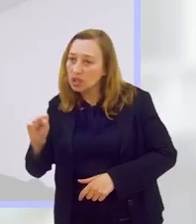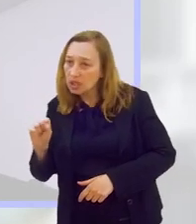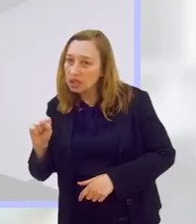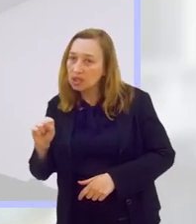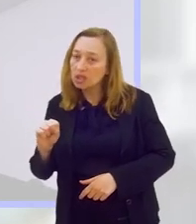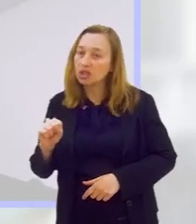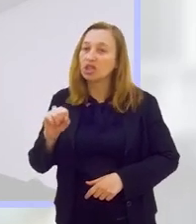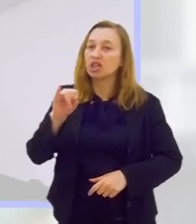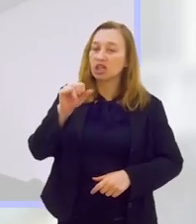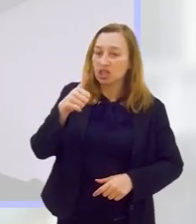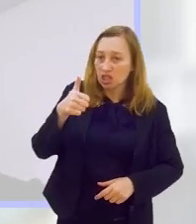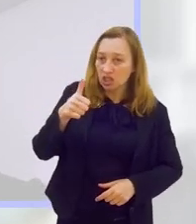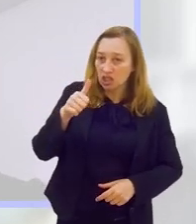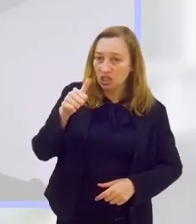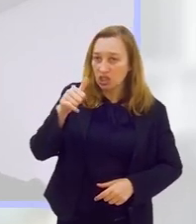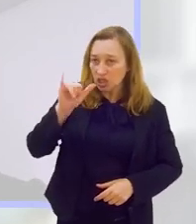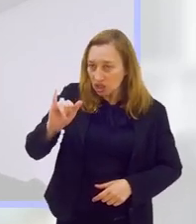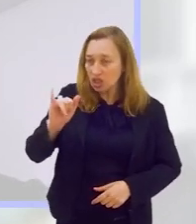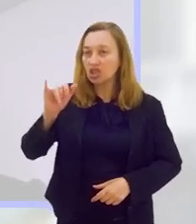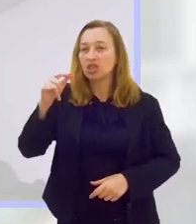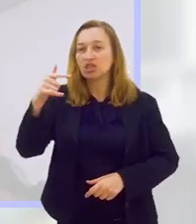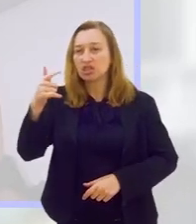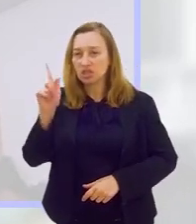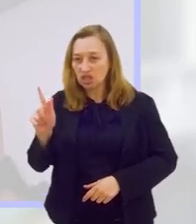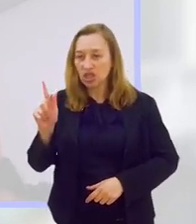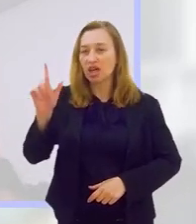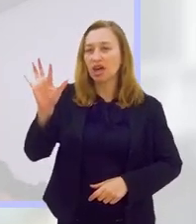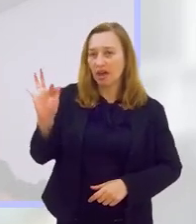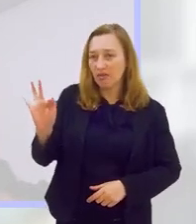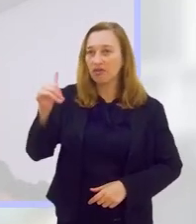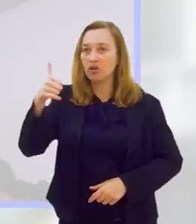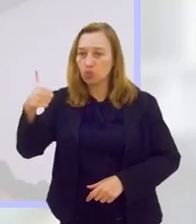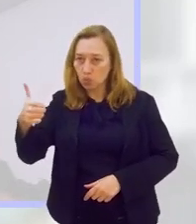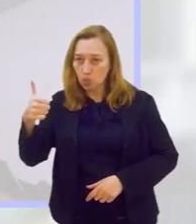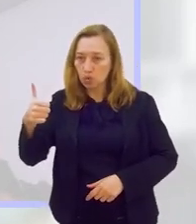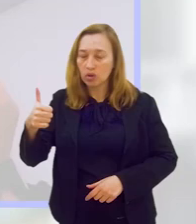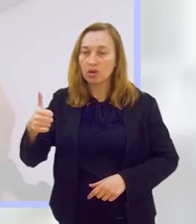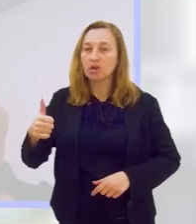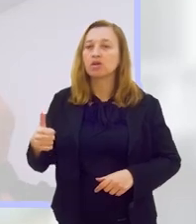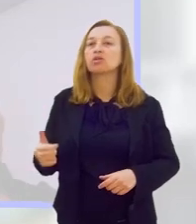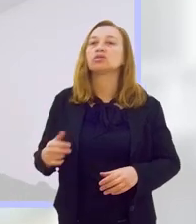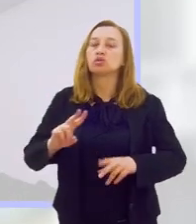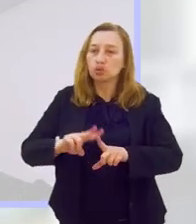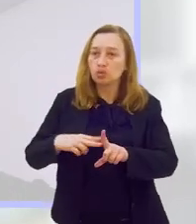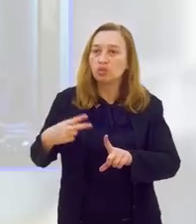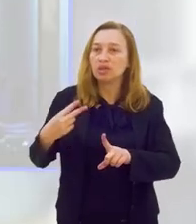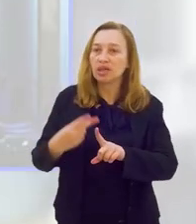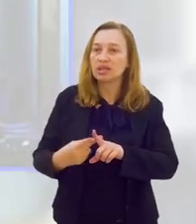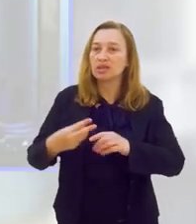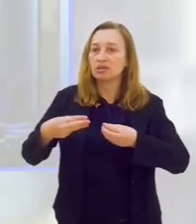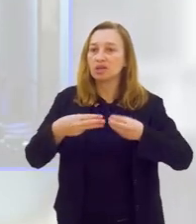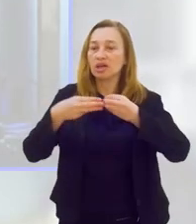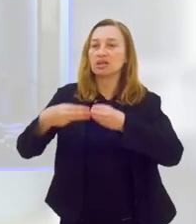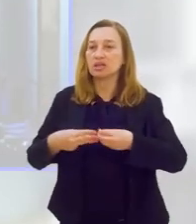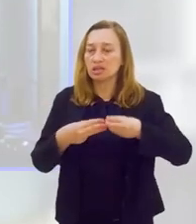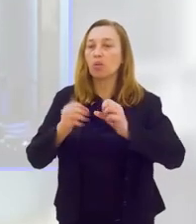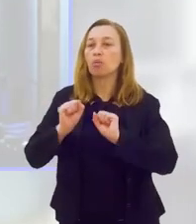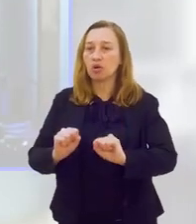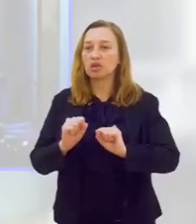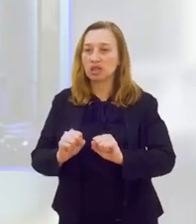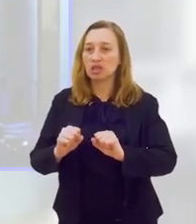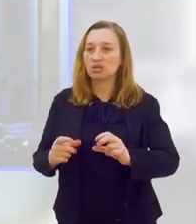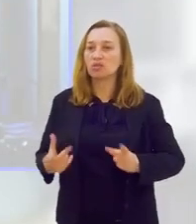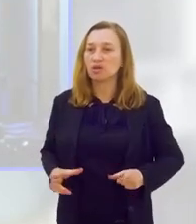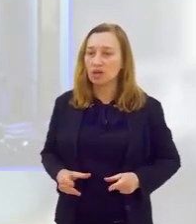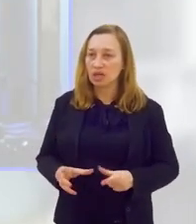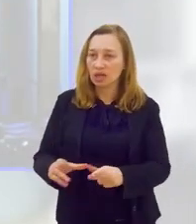transportador de insulina, propicia a replicação das células, podendo levar ao câncer. Perfeito.